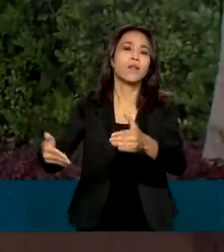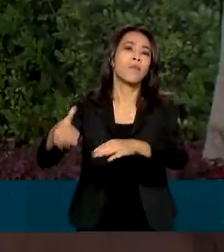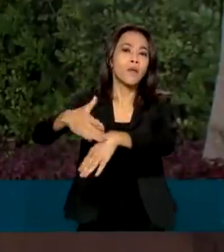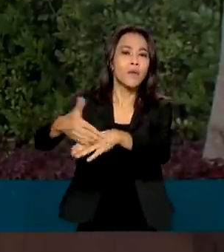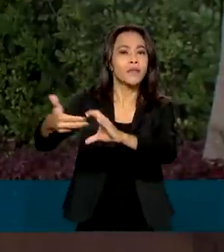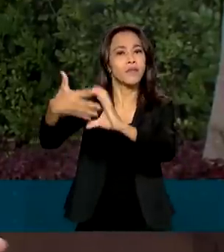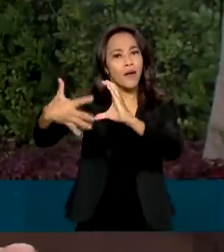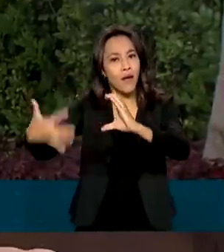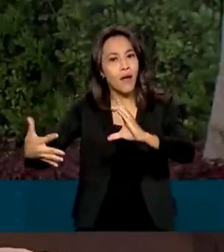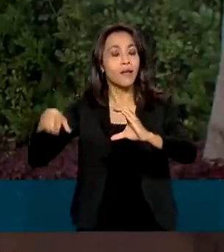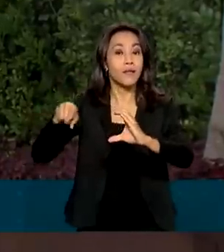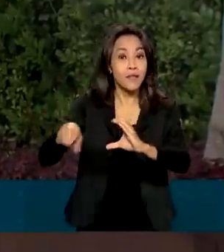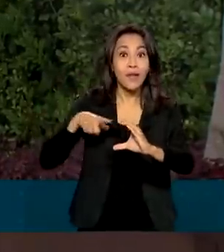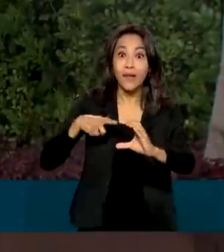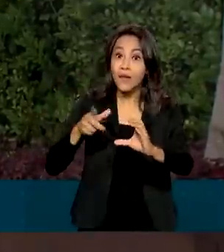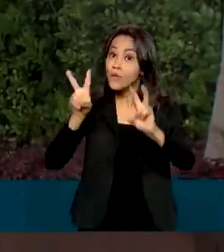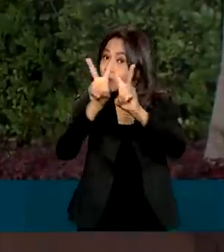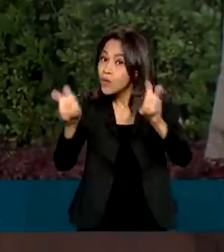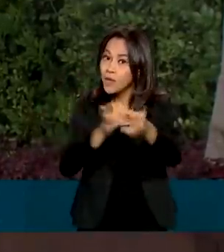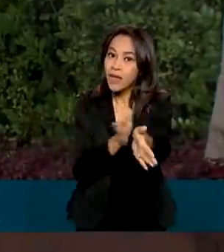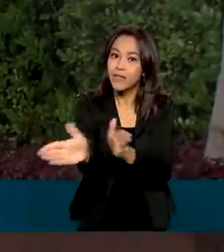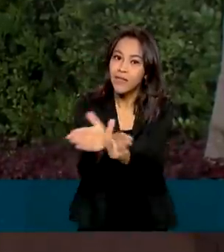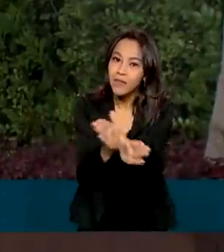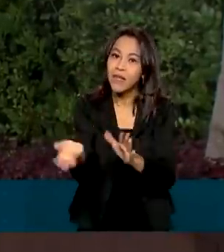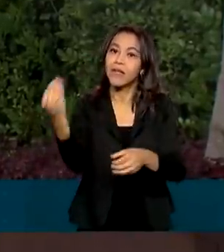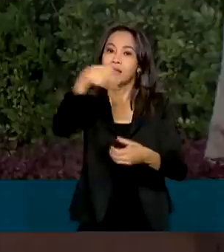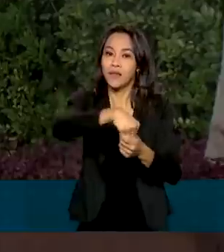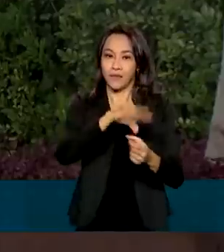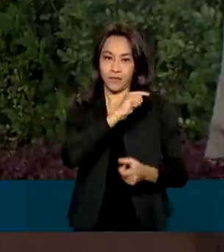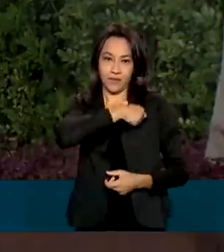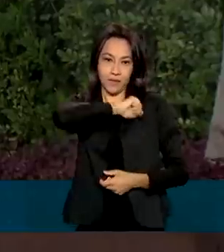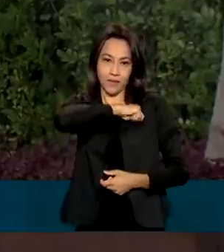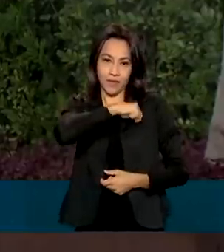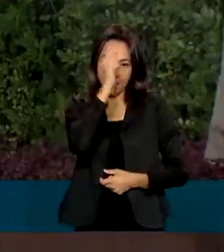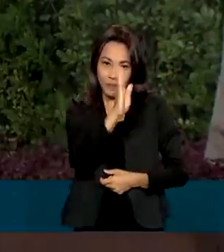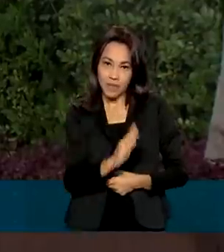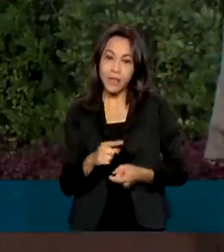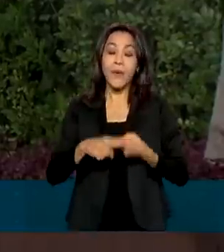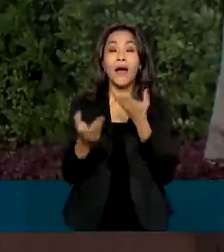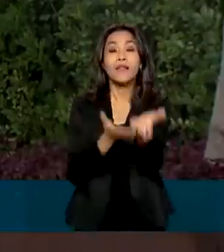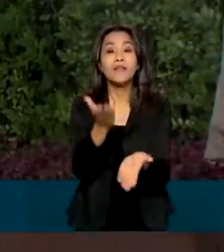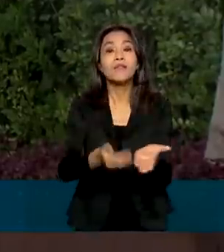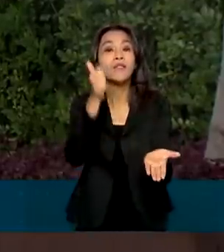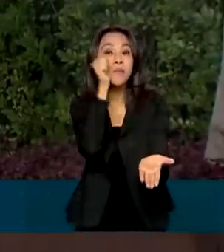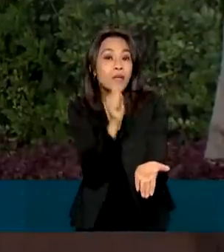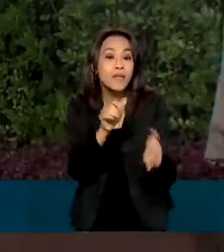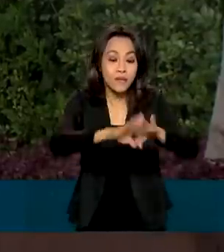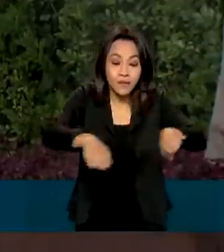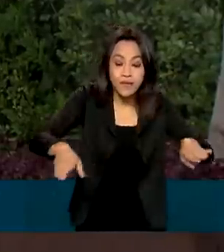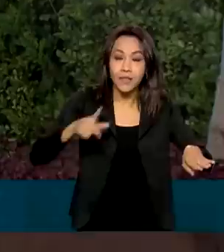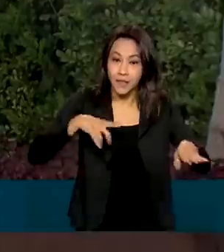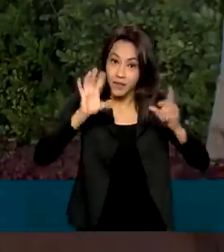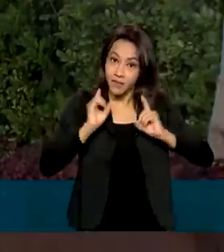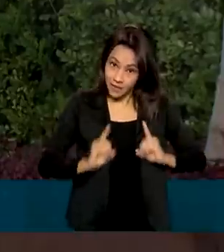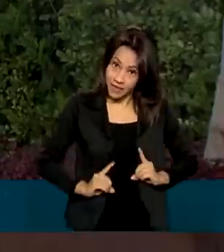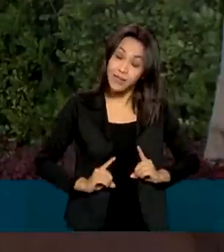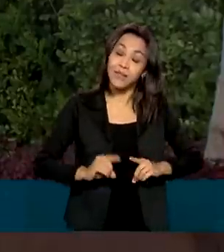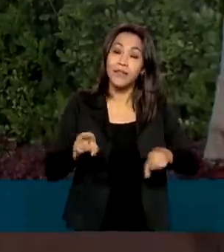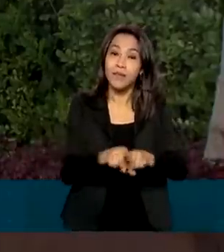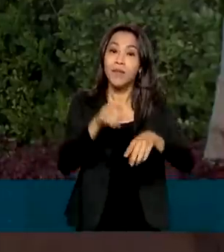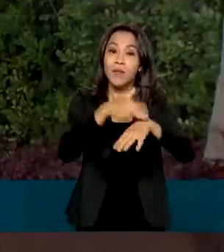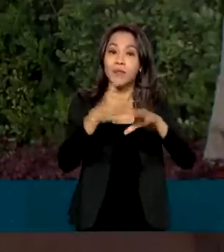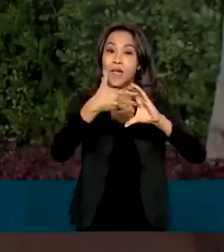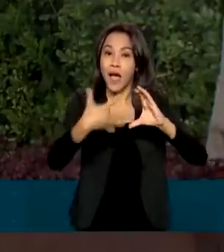incluindo um que trata da acessibilidade nas delegacias brasileiras e do atendimento às mulheres e meninas com deficiências e doenças raras.